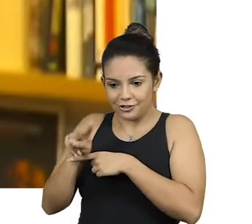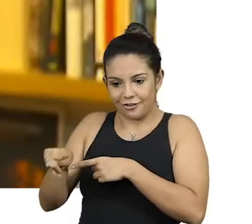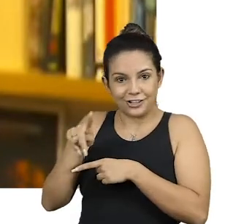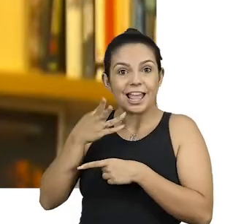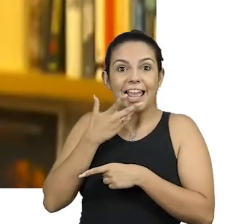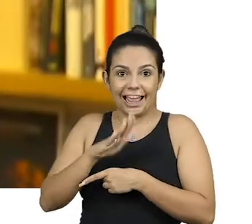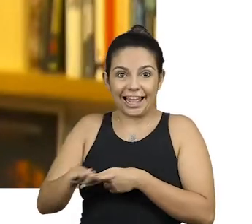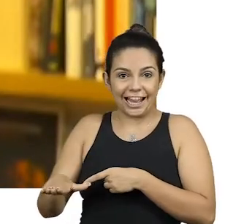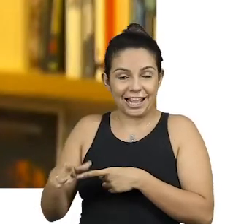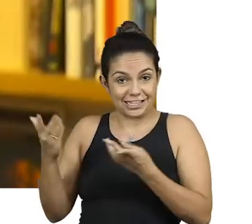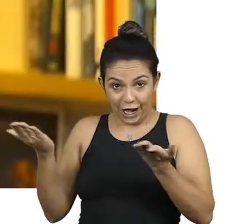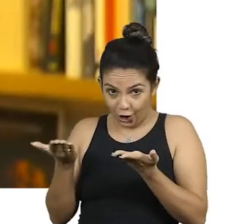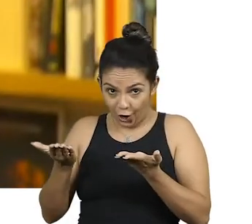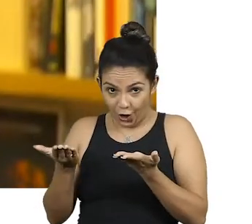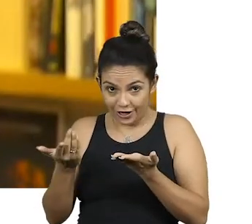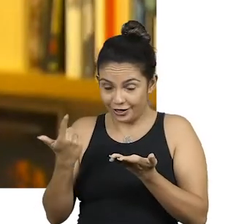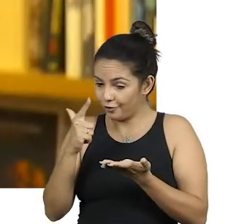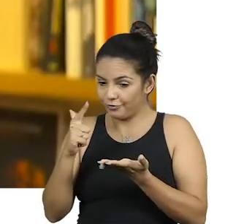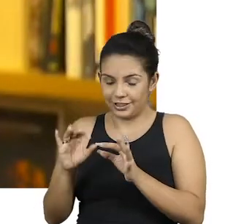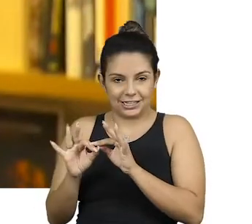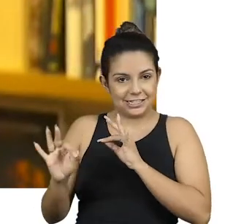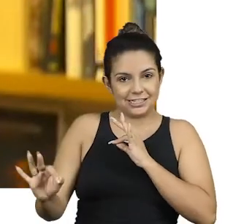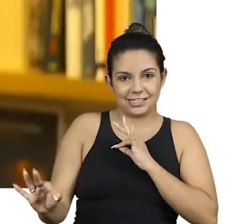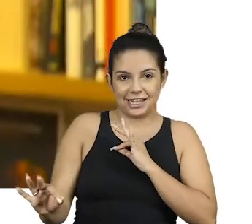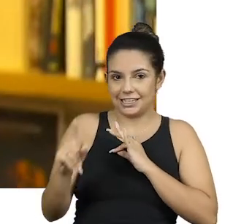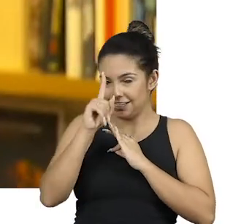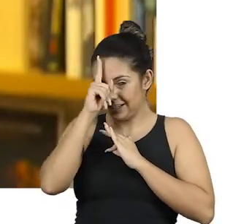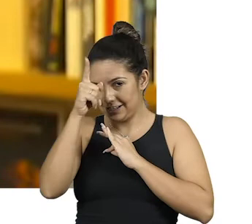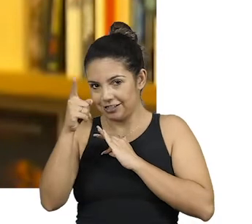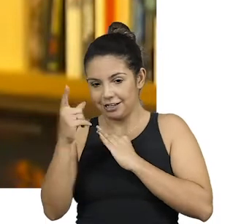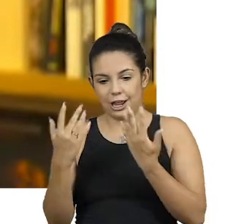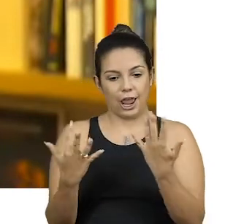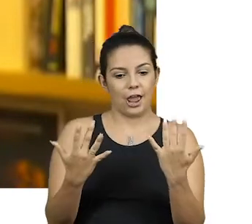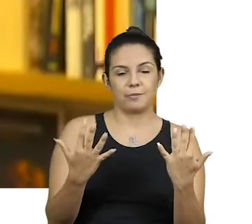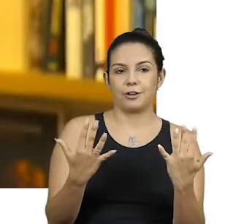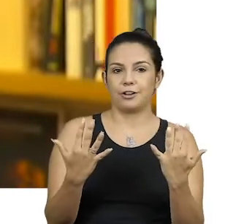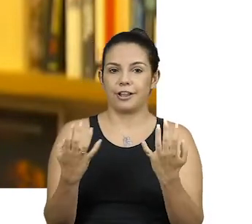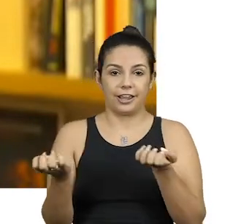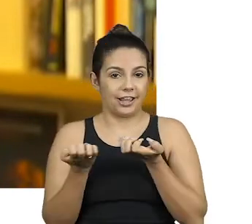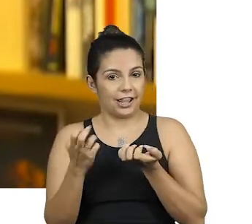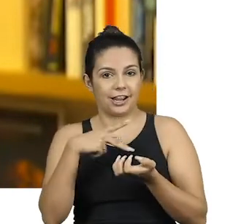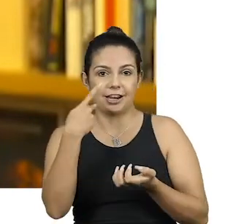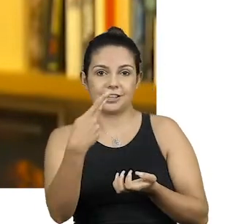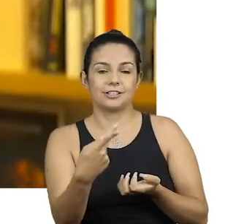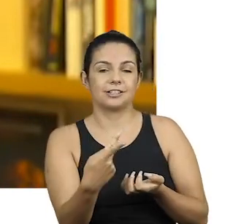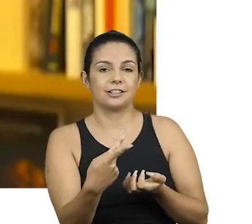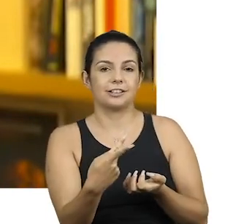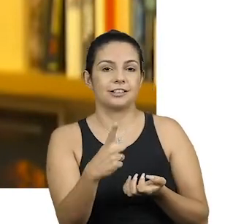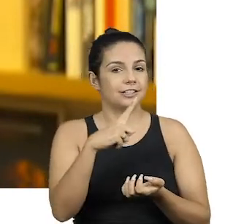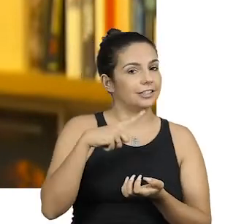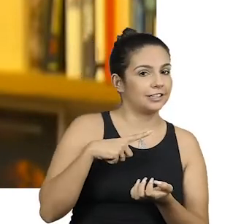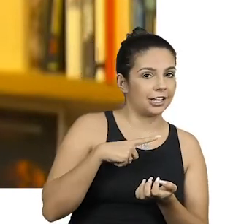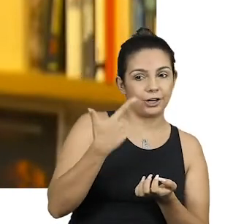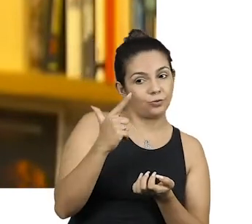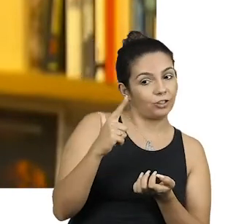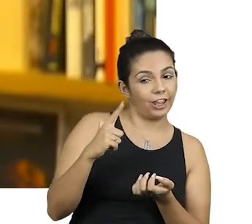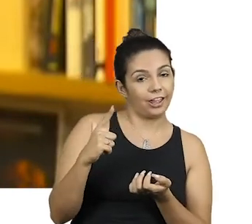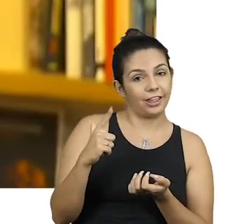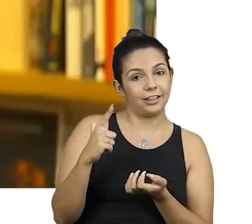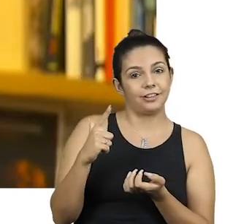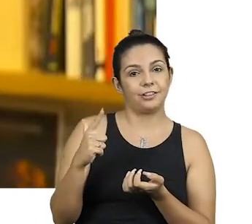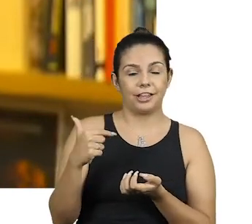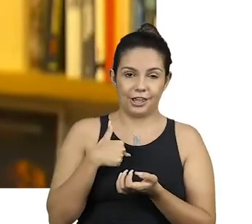Por hora, não há distância entre ideia e gesto, querer e dizer, ter e não ter,